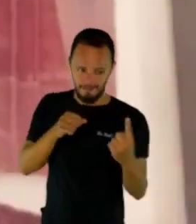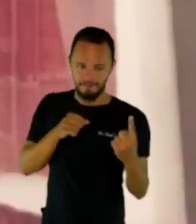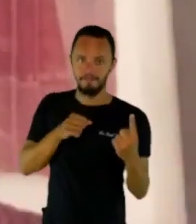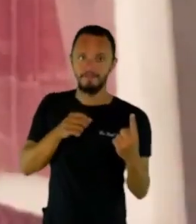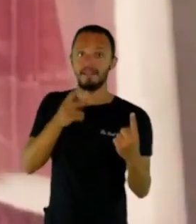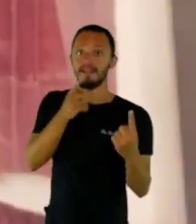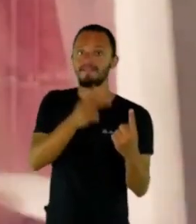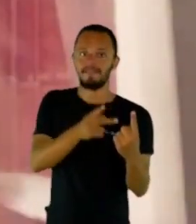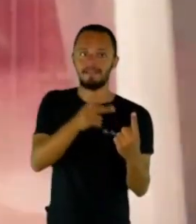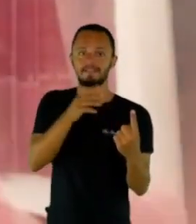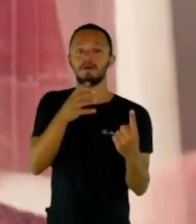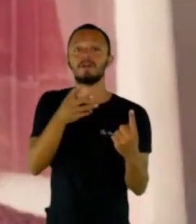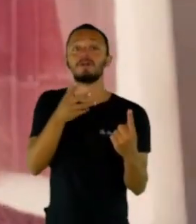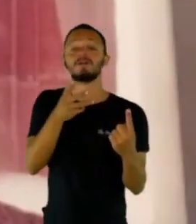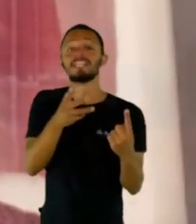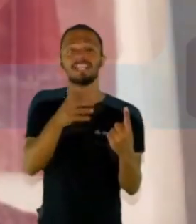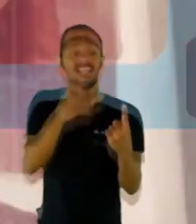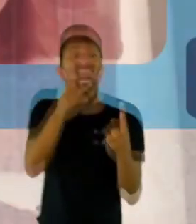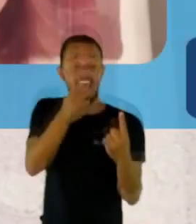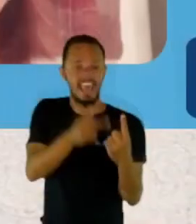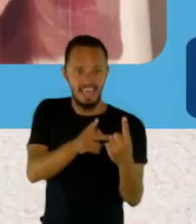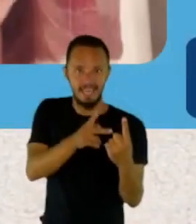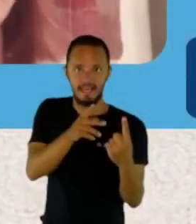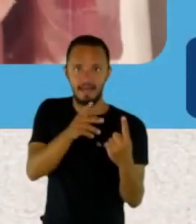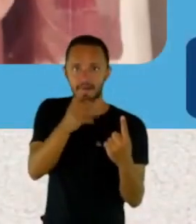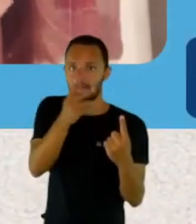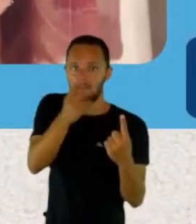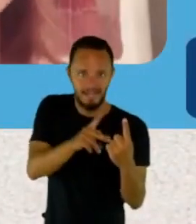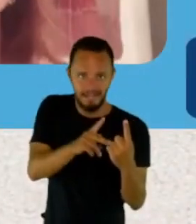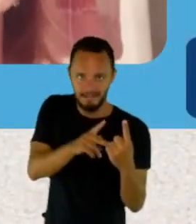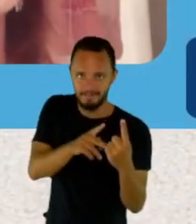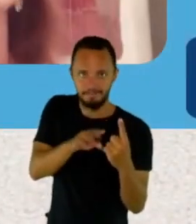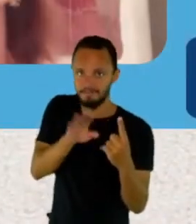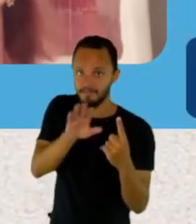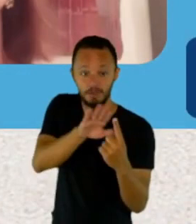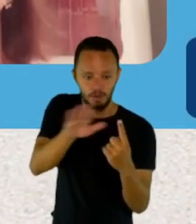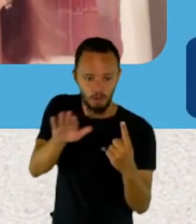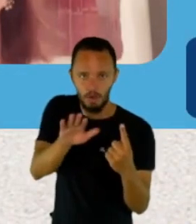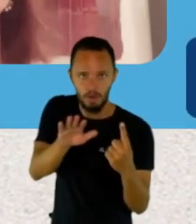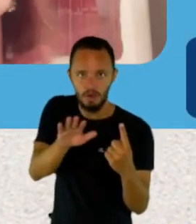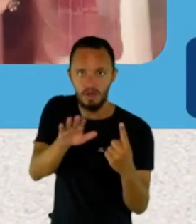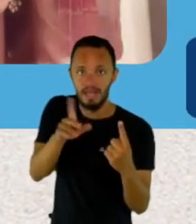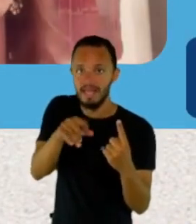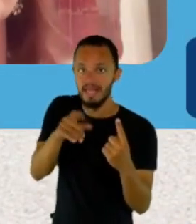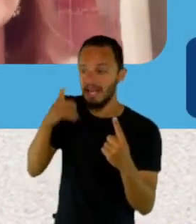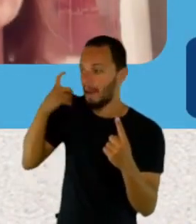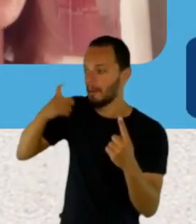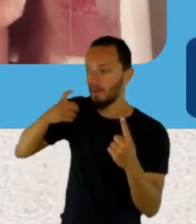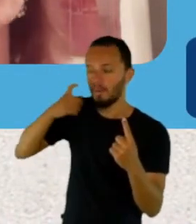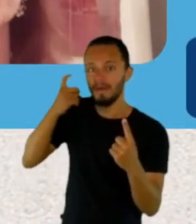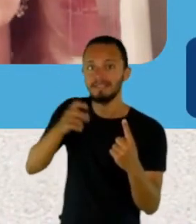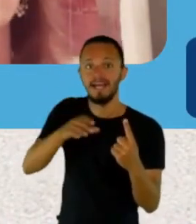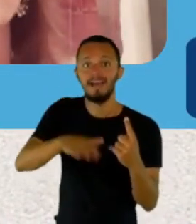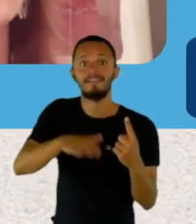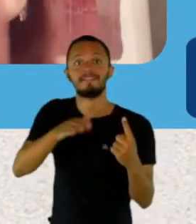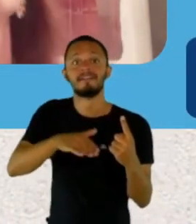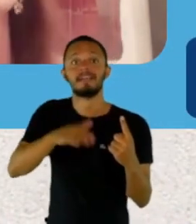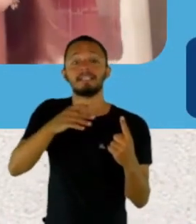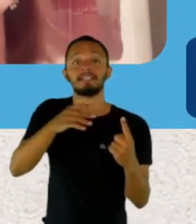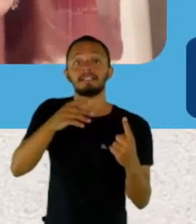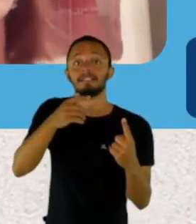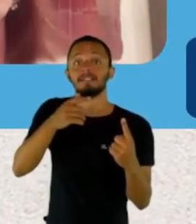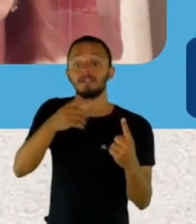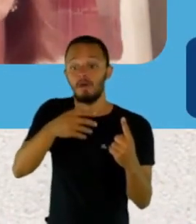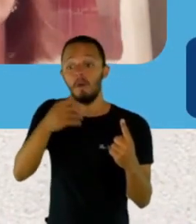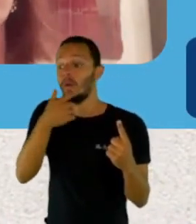Ela para ela. Então, que ela faz? Ela manda mensagem para ela. De tão, assim, aflita. Porque ela fala assim, às vezes meu marido não entende, meus filhos não querem me ouvir.